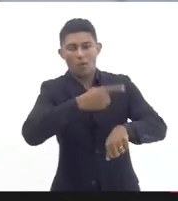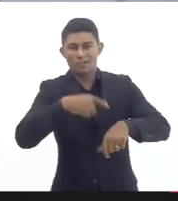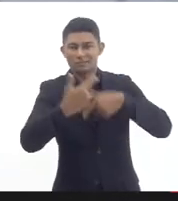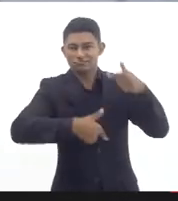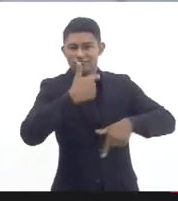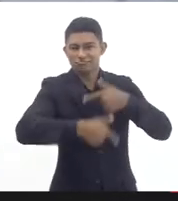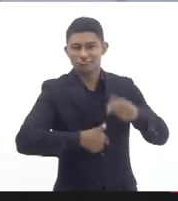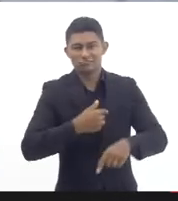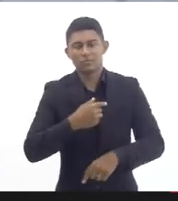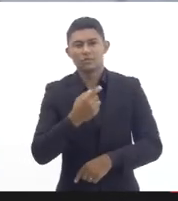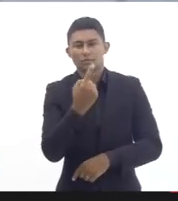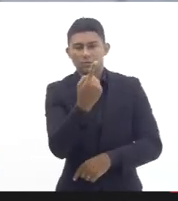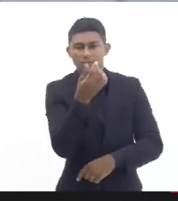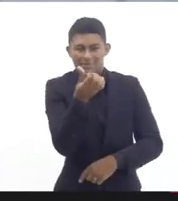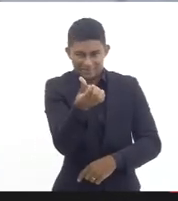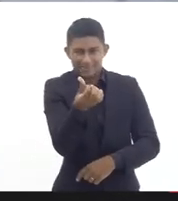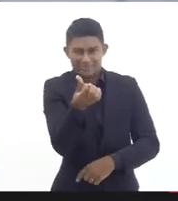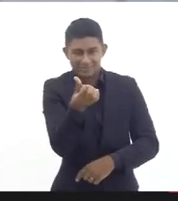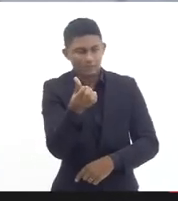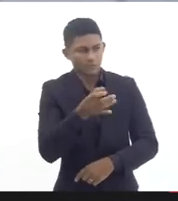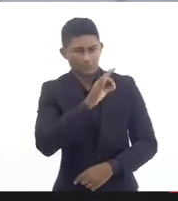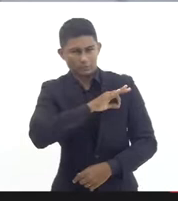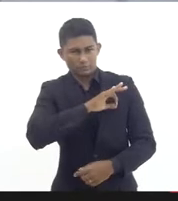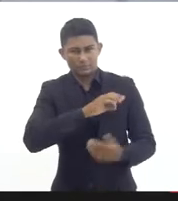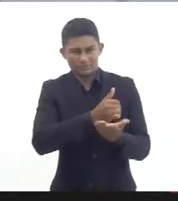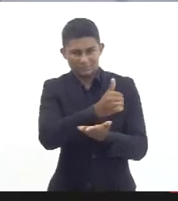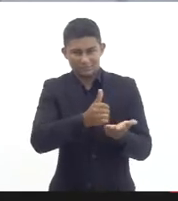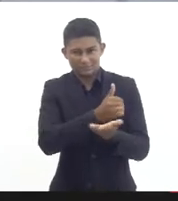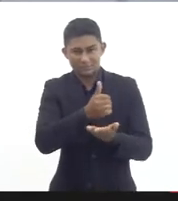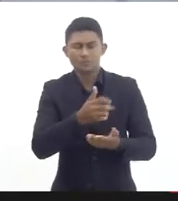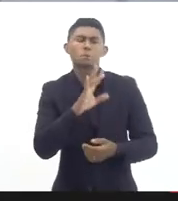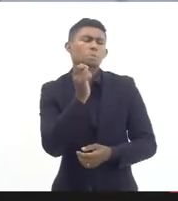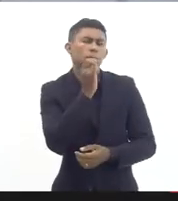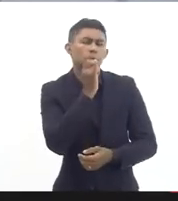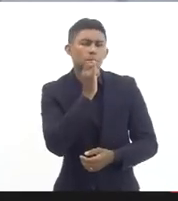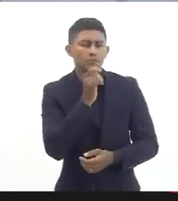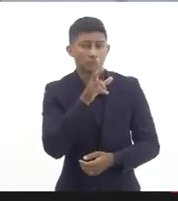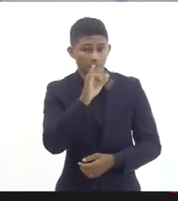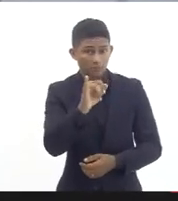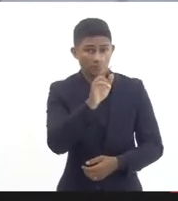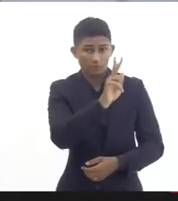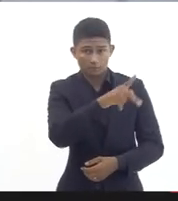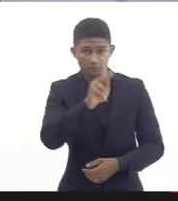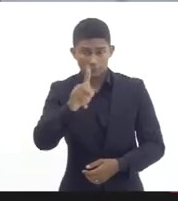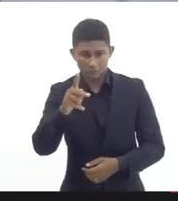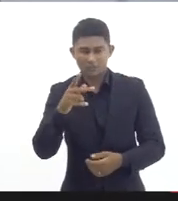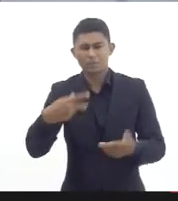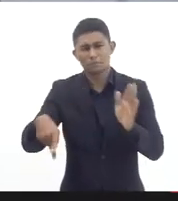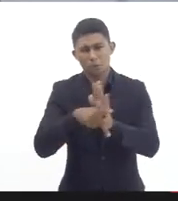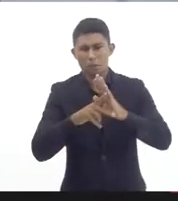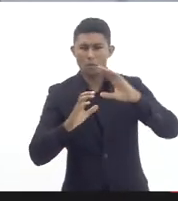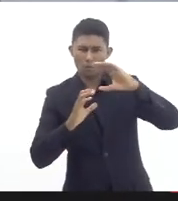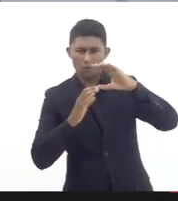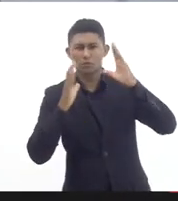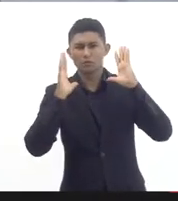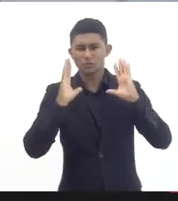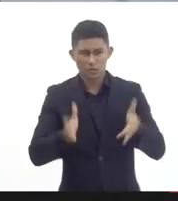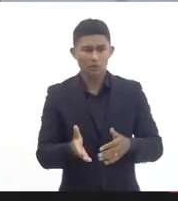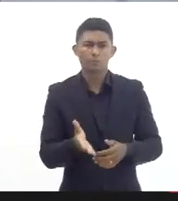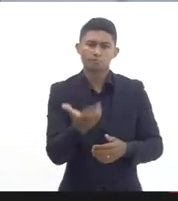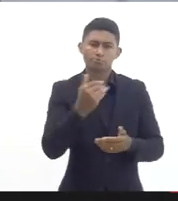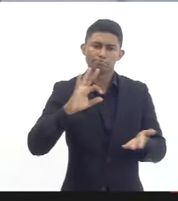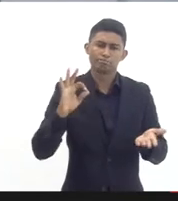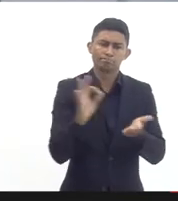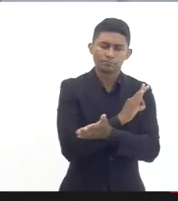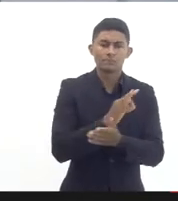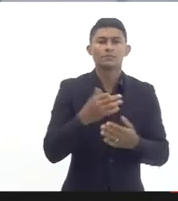efeito inclusive da nossa previdência quando você convota um professor de concurso você fortalece a previdência do